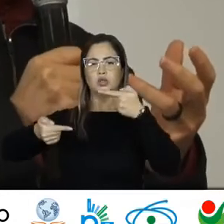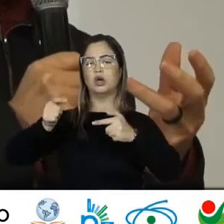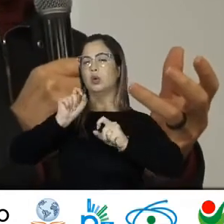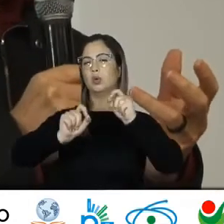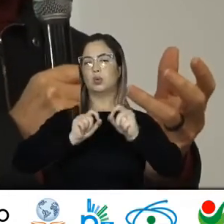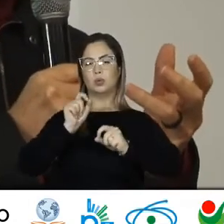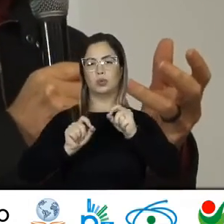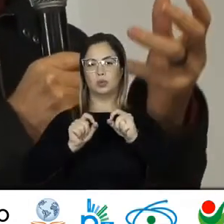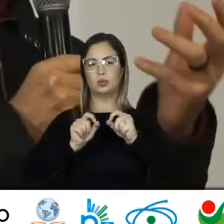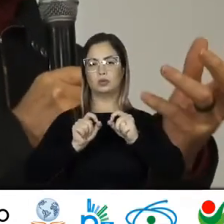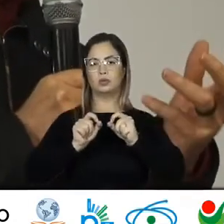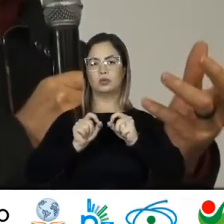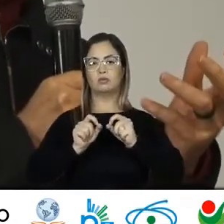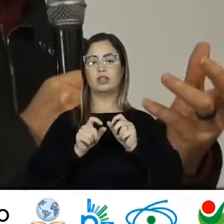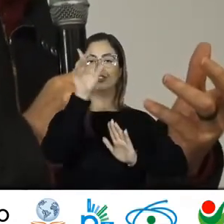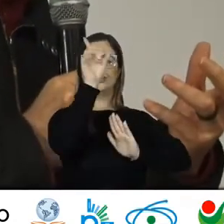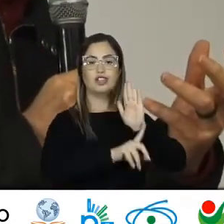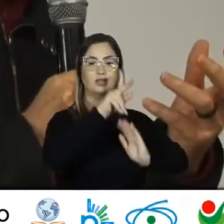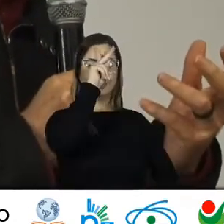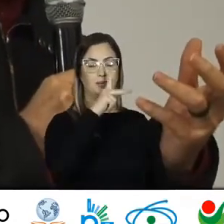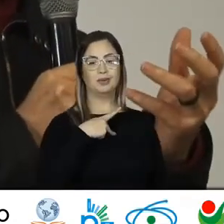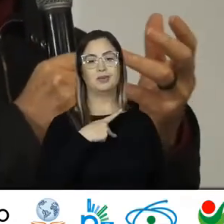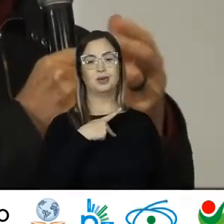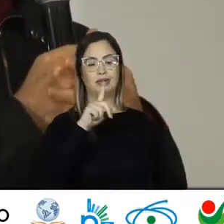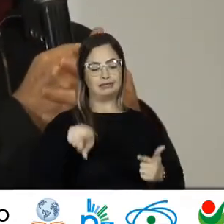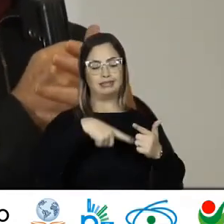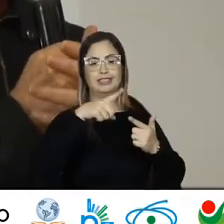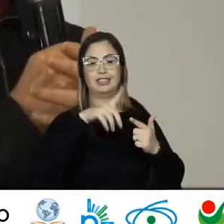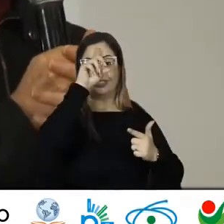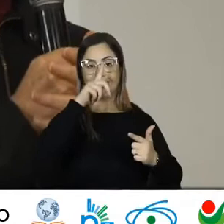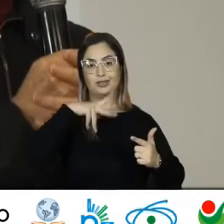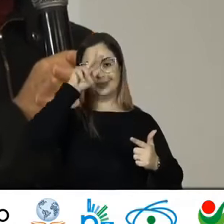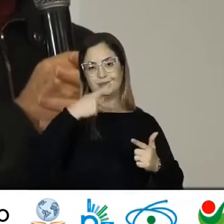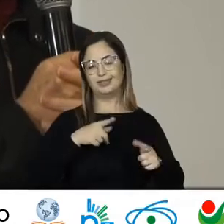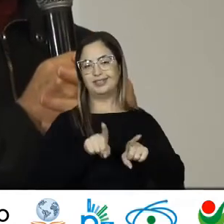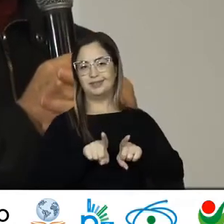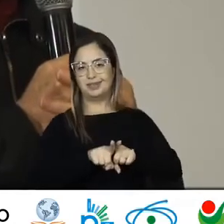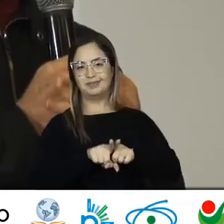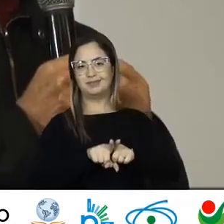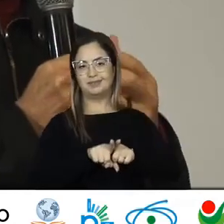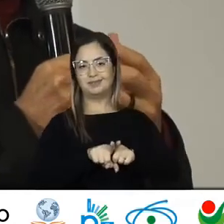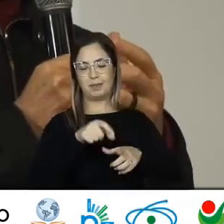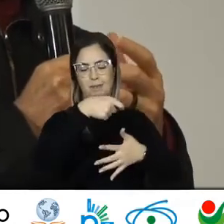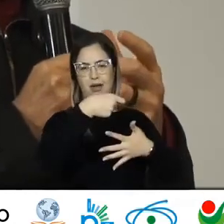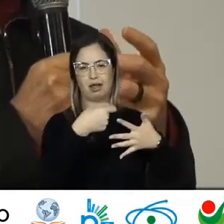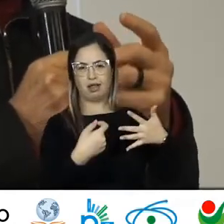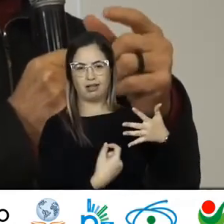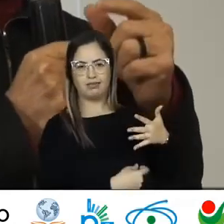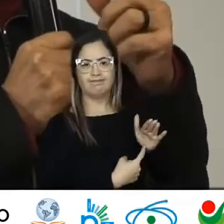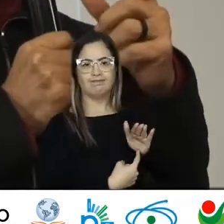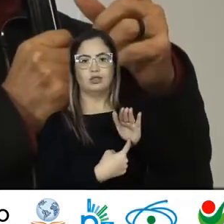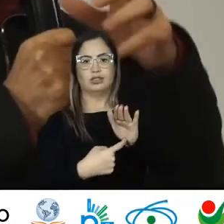questão de Direitos individuais E direitos humanos Veja que nós